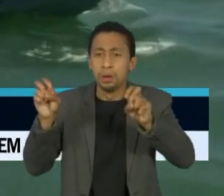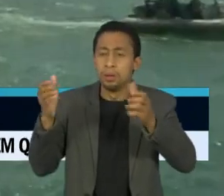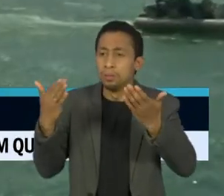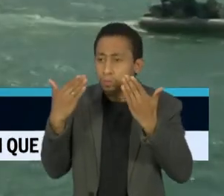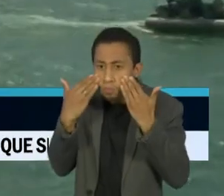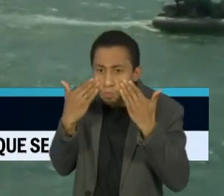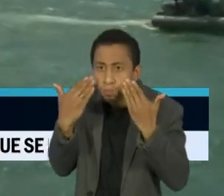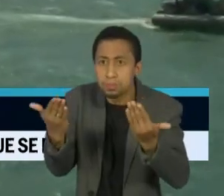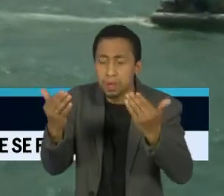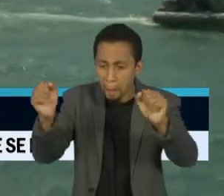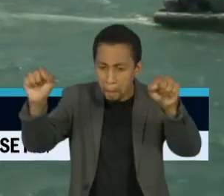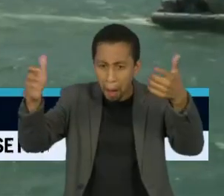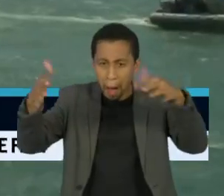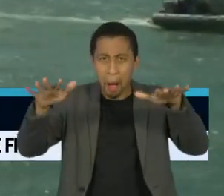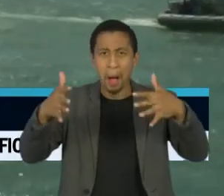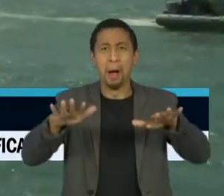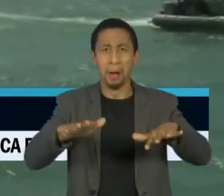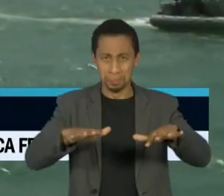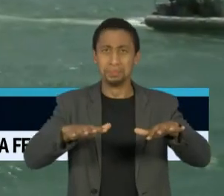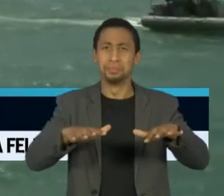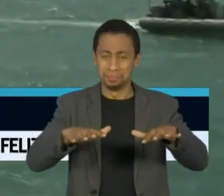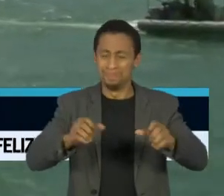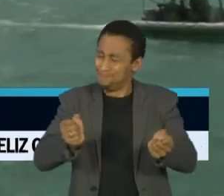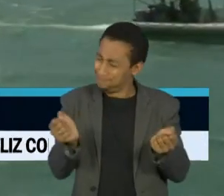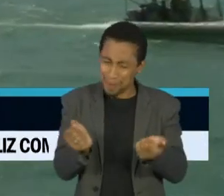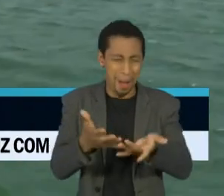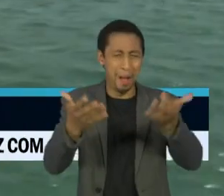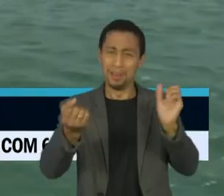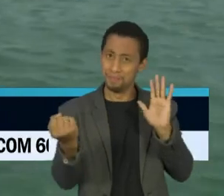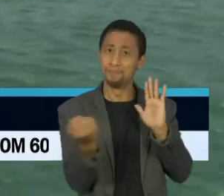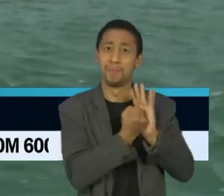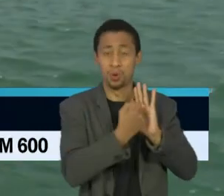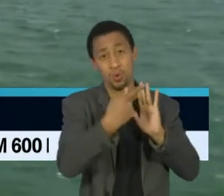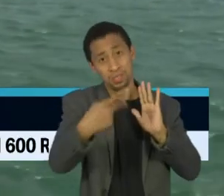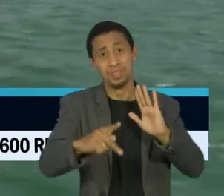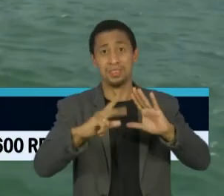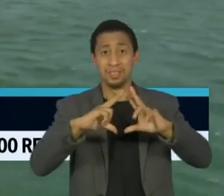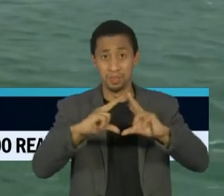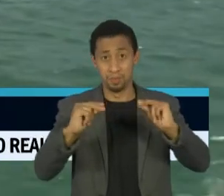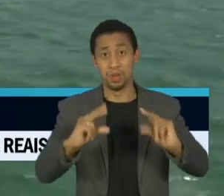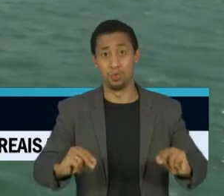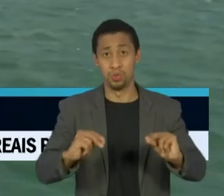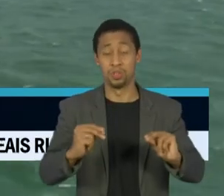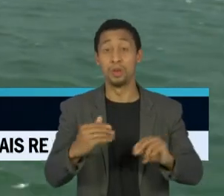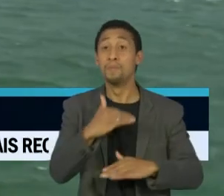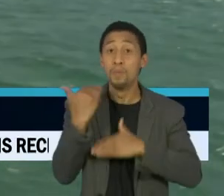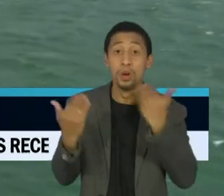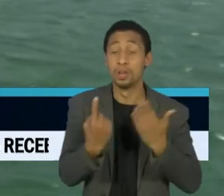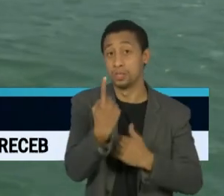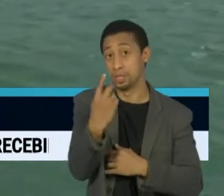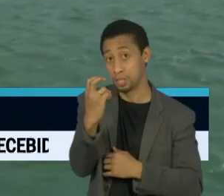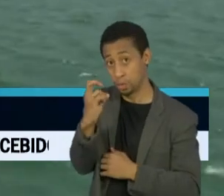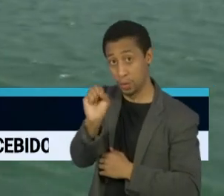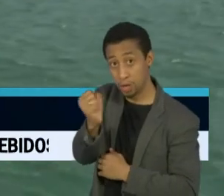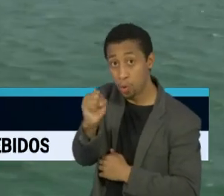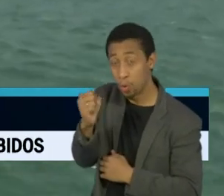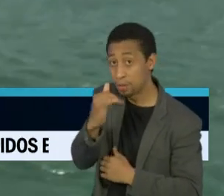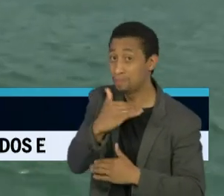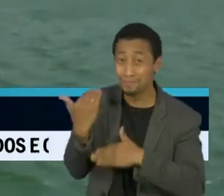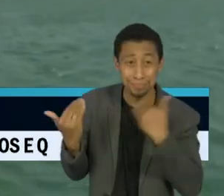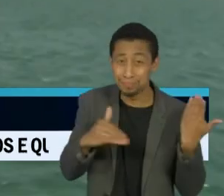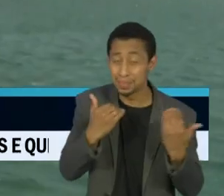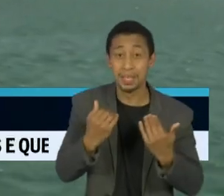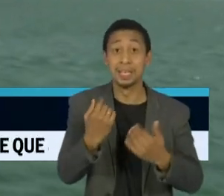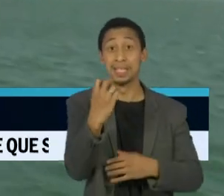causada pela maior tragédia na história da cidade de Beirute, que matou 158 pessoas e deixou mais de